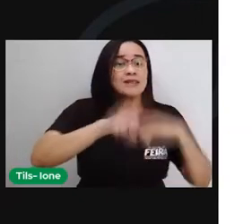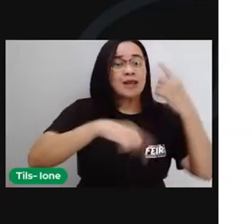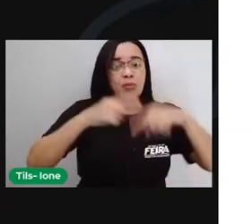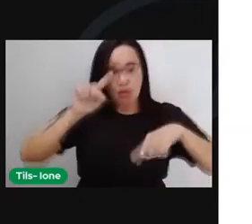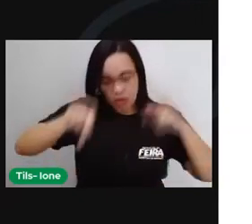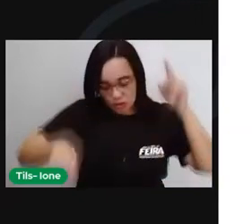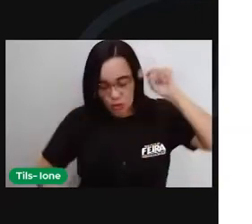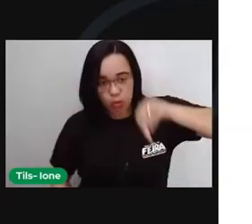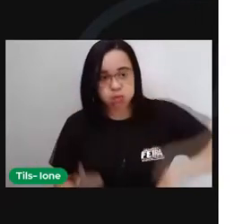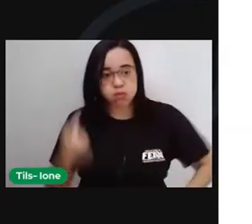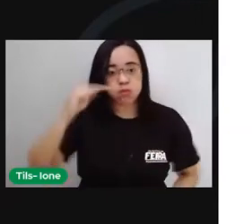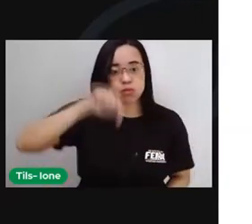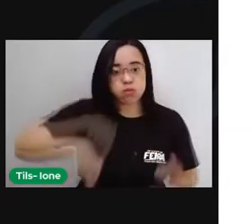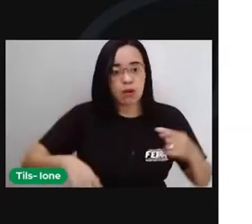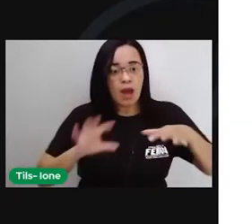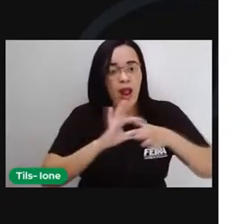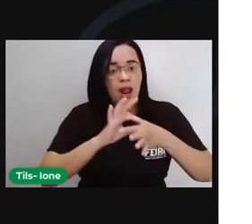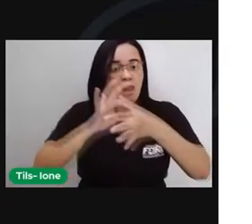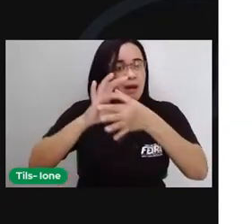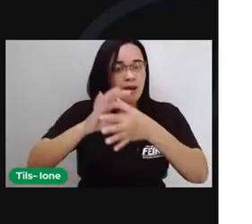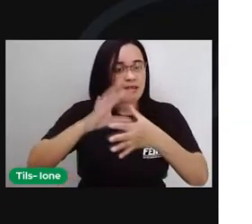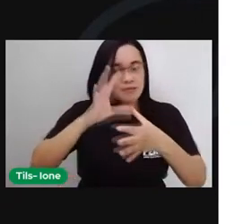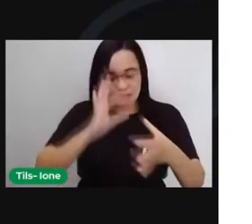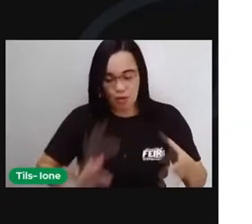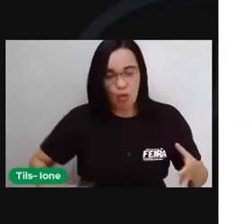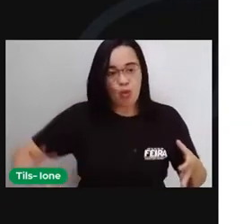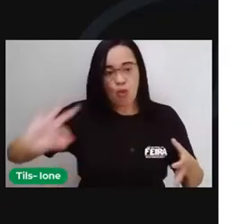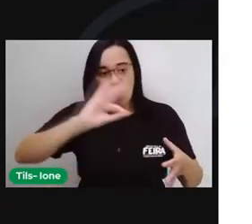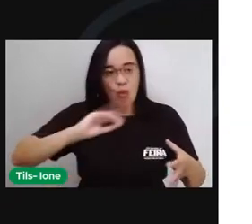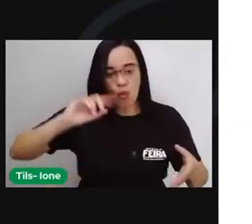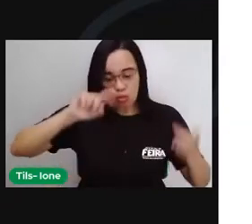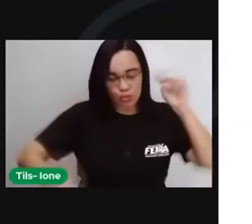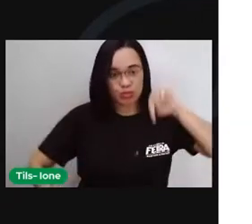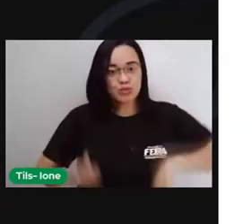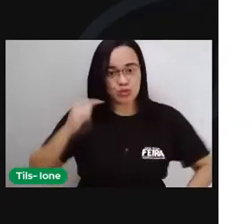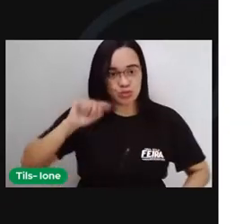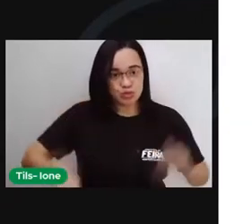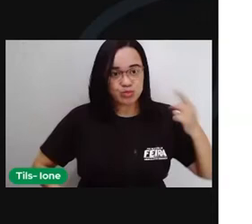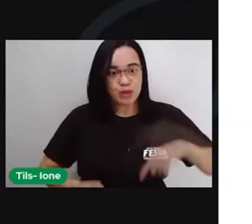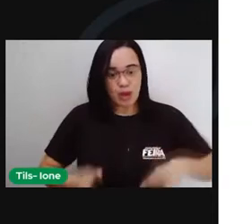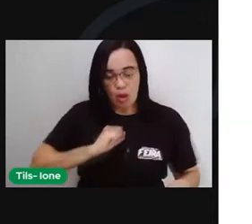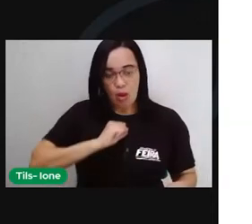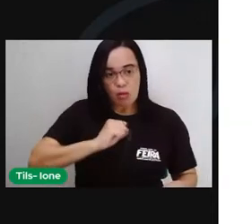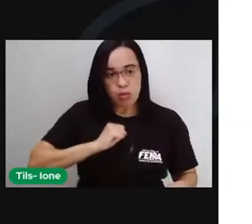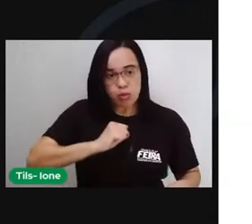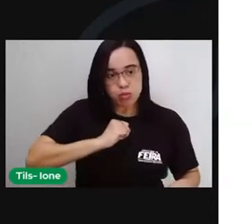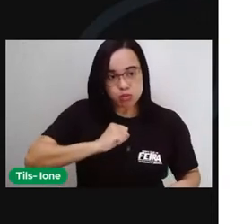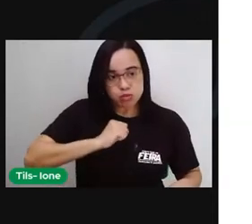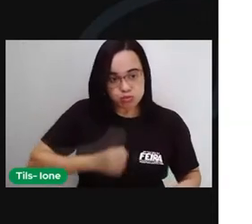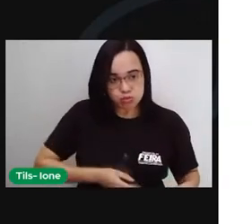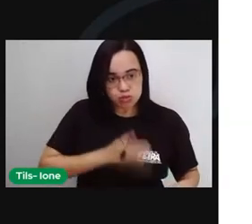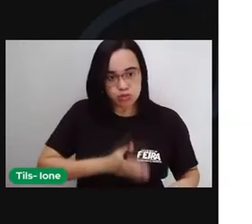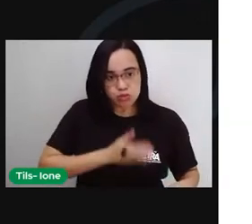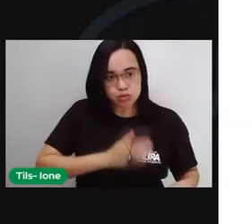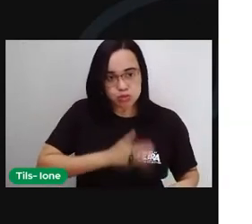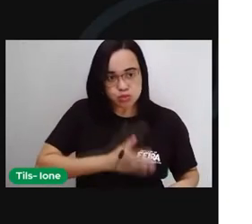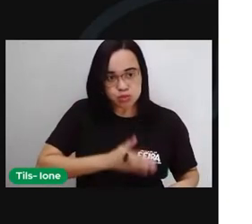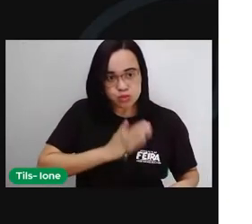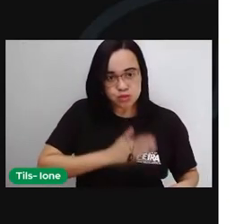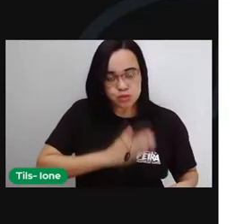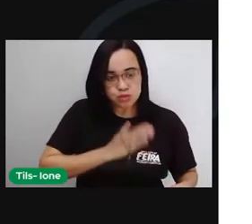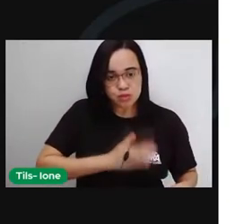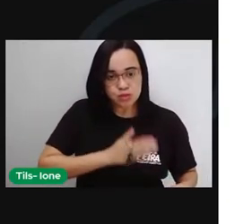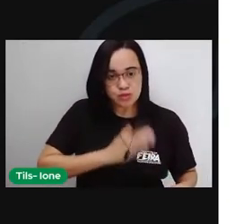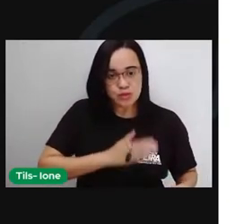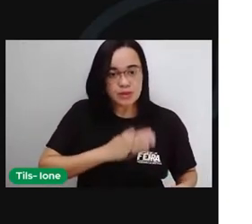oxigênio para o resto do corpo. O sangue é bombeado do coração rumo aos pulmões, por um tipo de vaso sanguíneo chamado